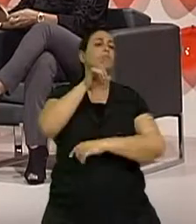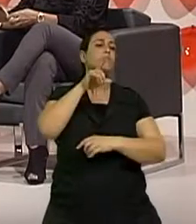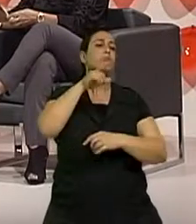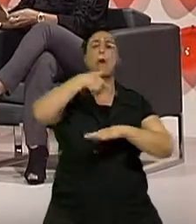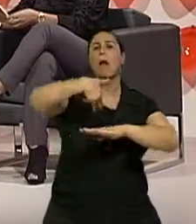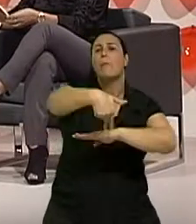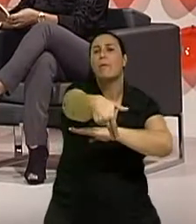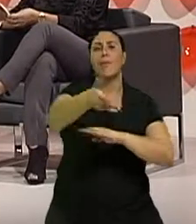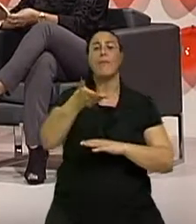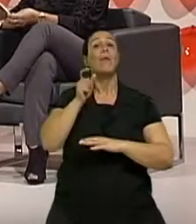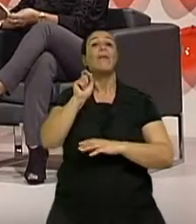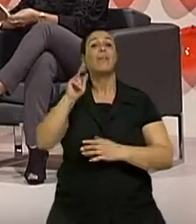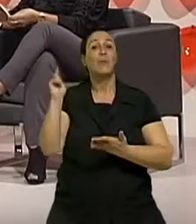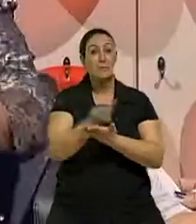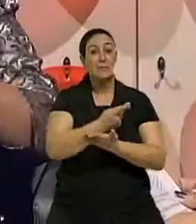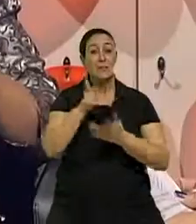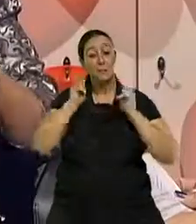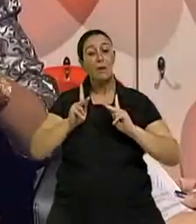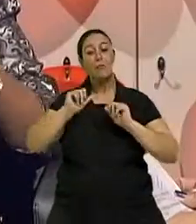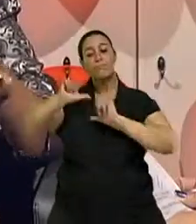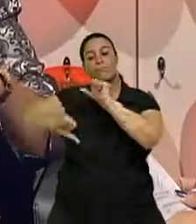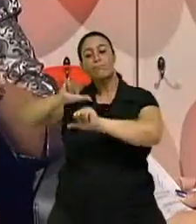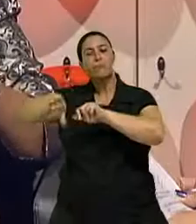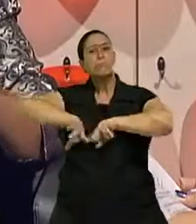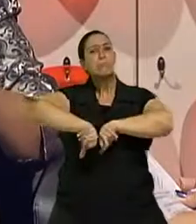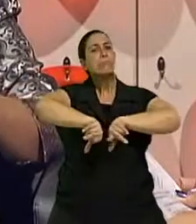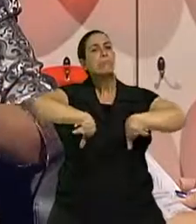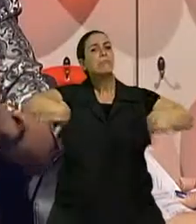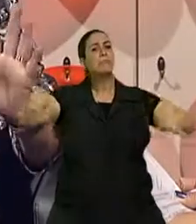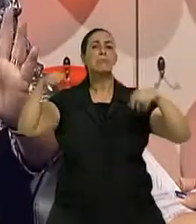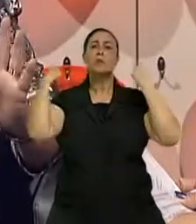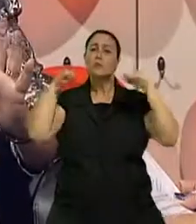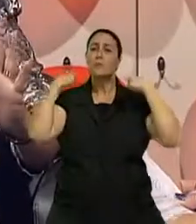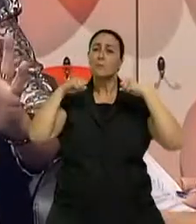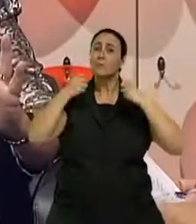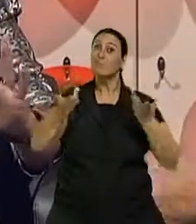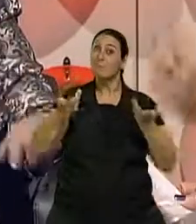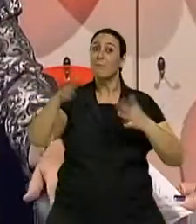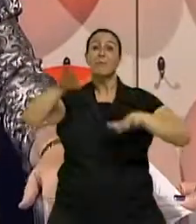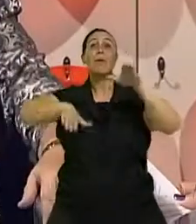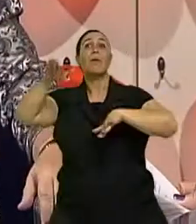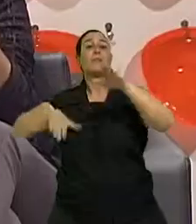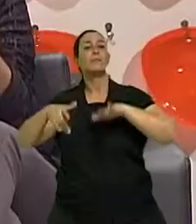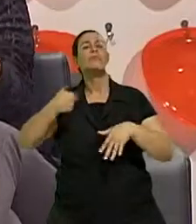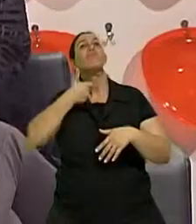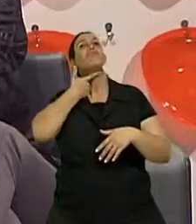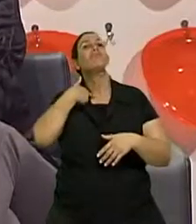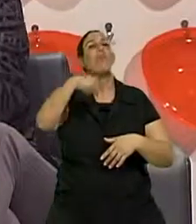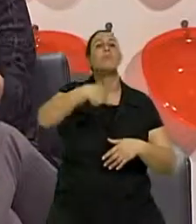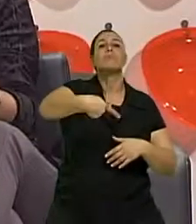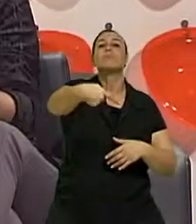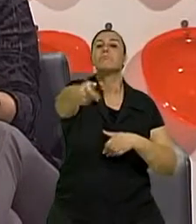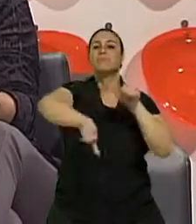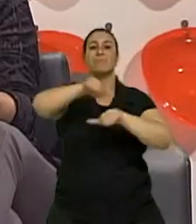essa mescla é que a gente estimula vários grupos musculares conforme o dia. Claro. E o que a gente se dá conta nesta